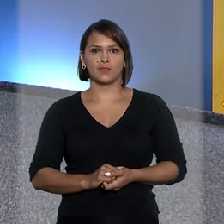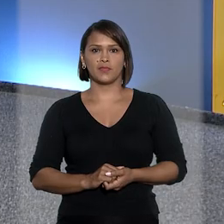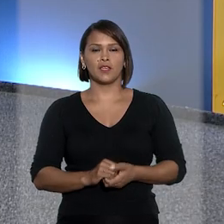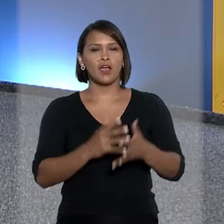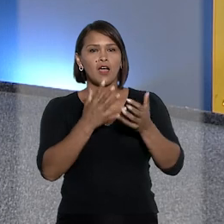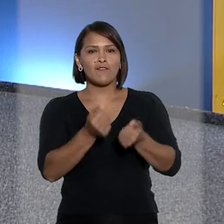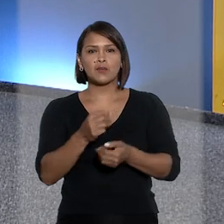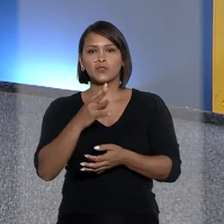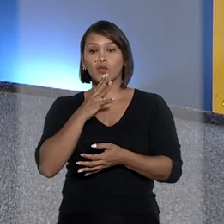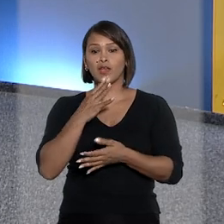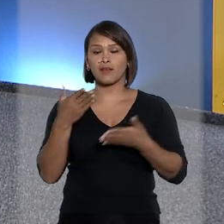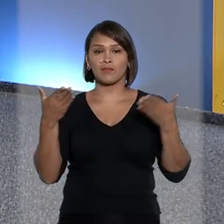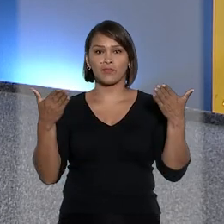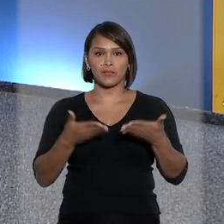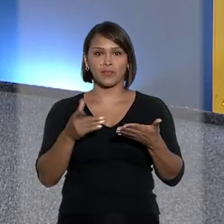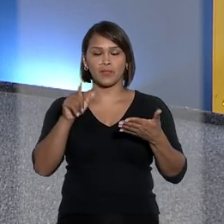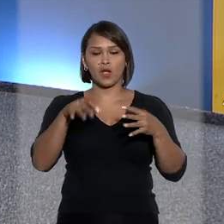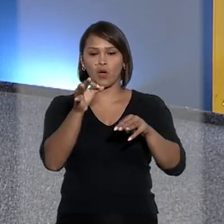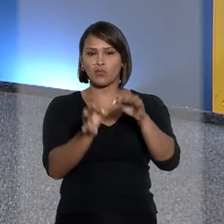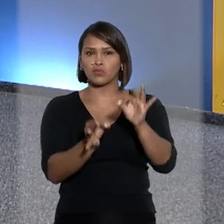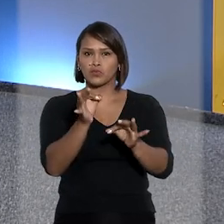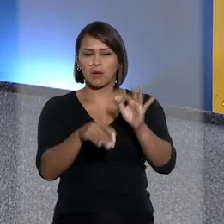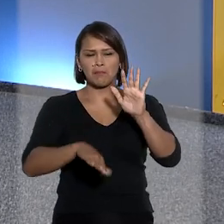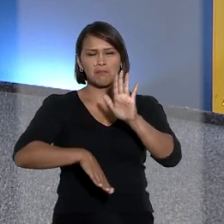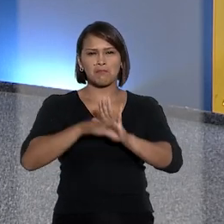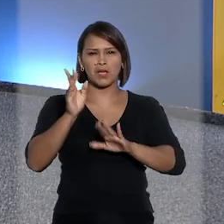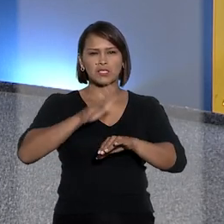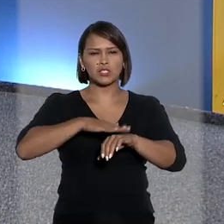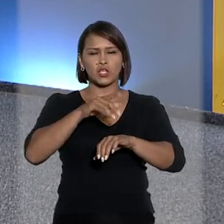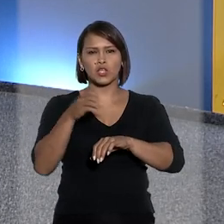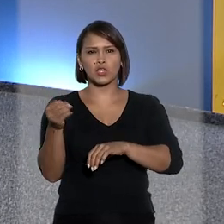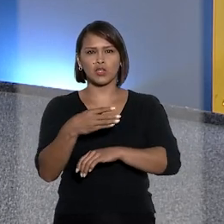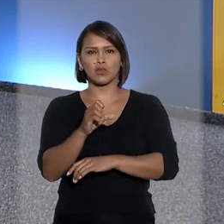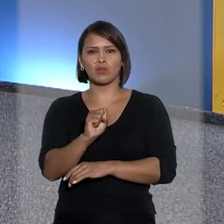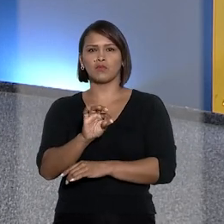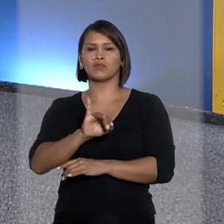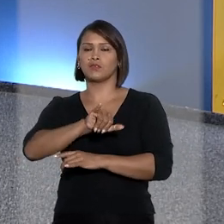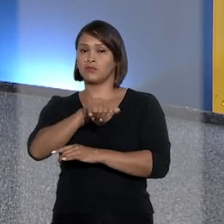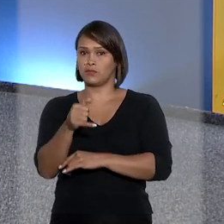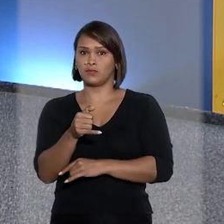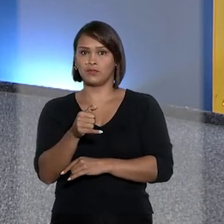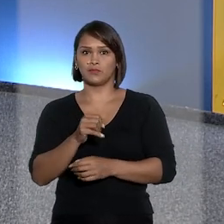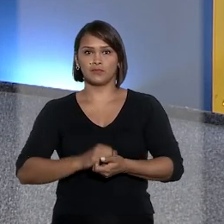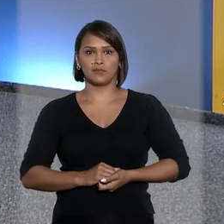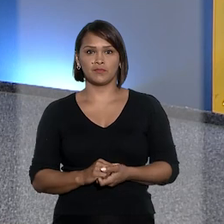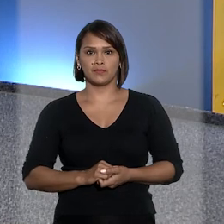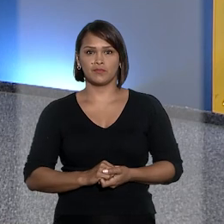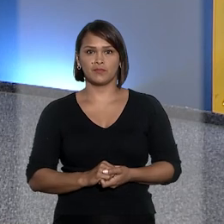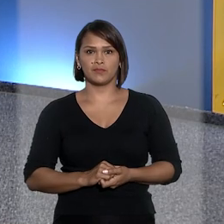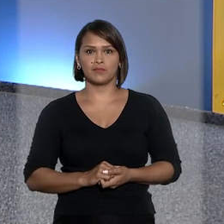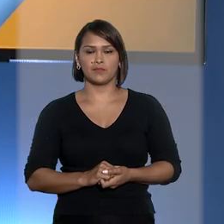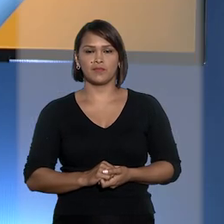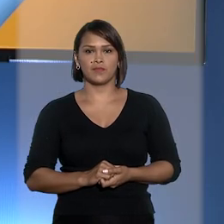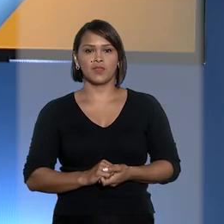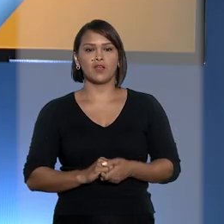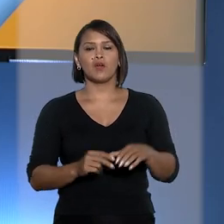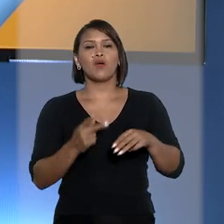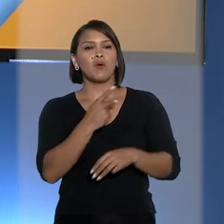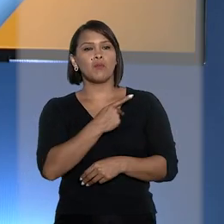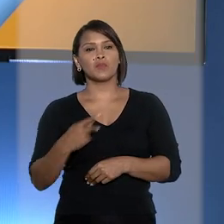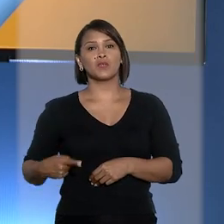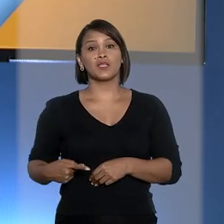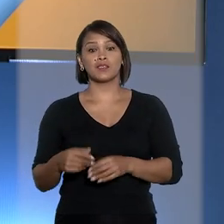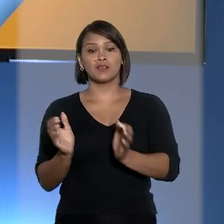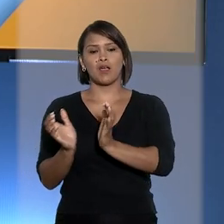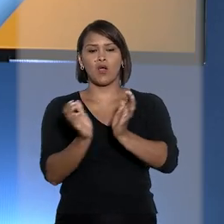Vamos conhecer agora os julgamentos mais recentes do Superior Tribunal de Justiça. O